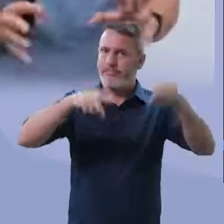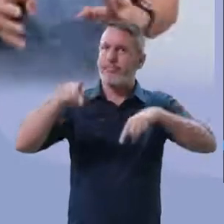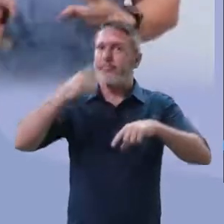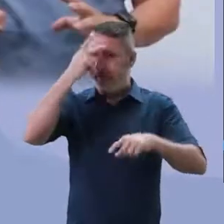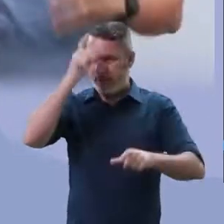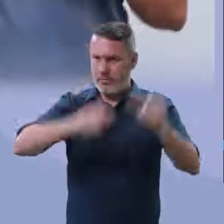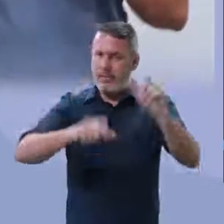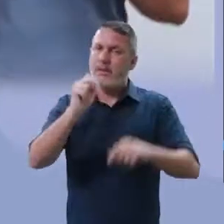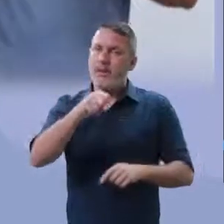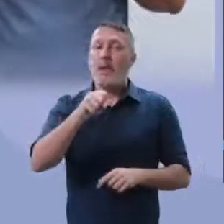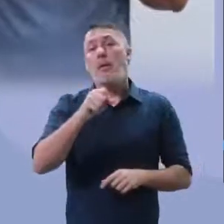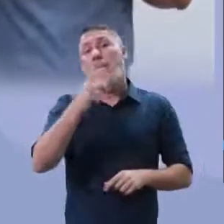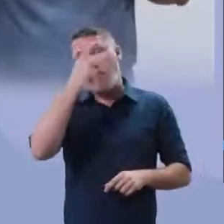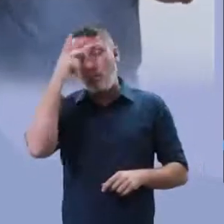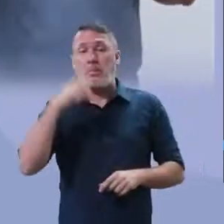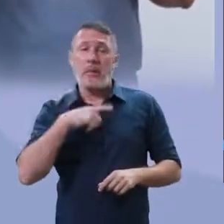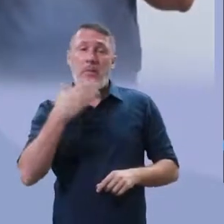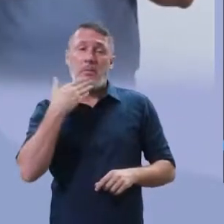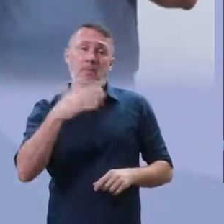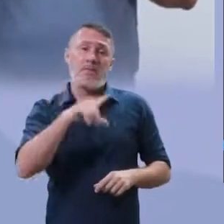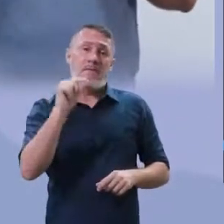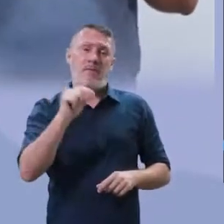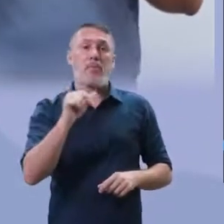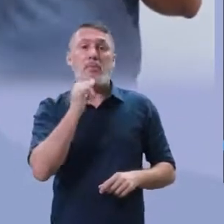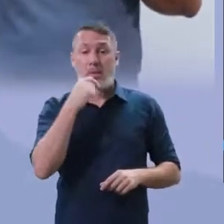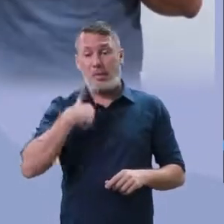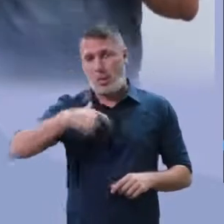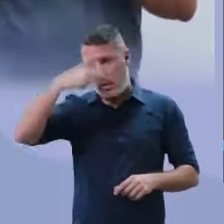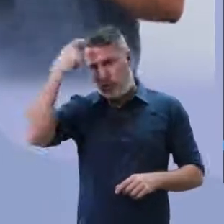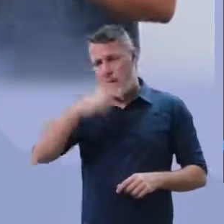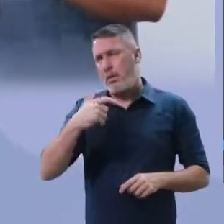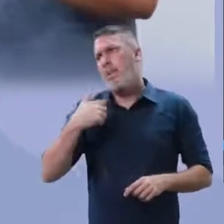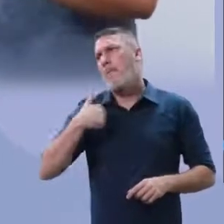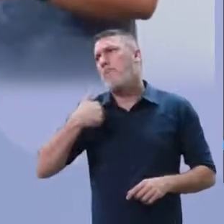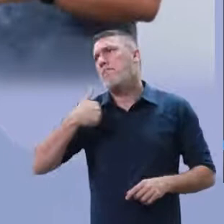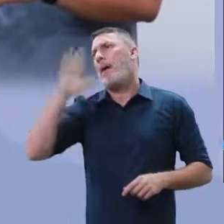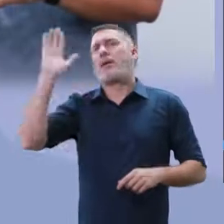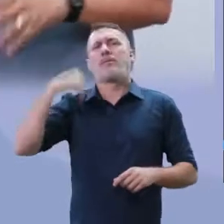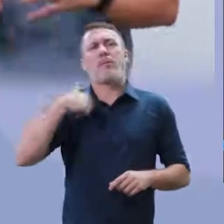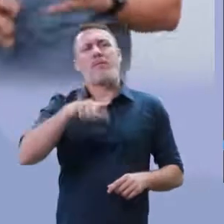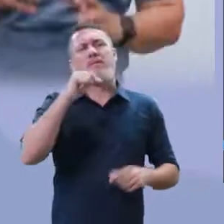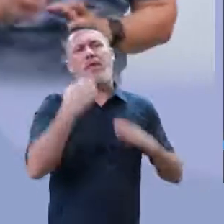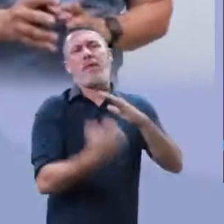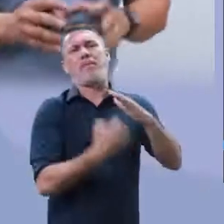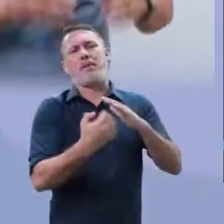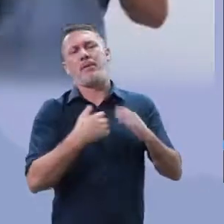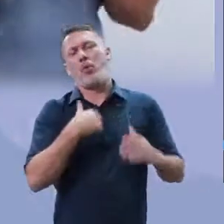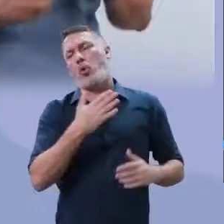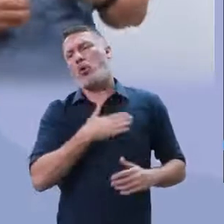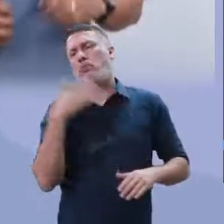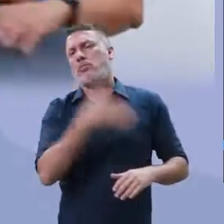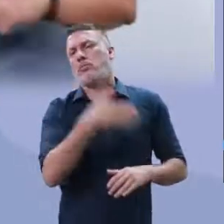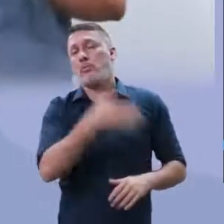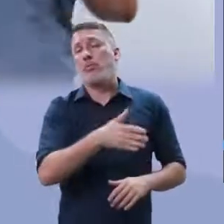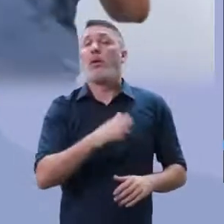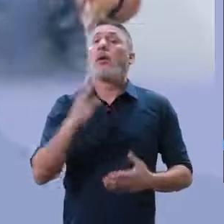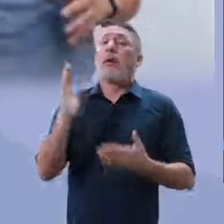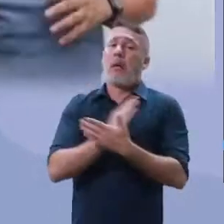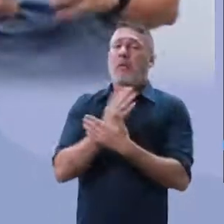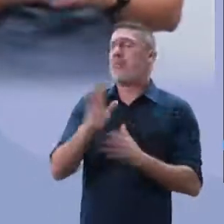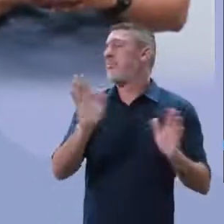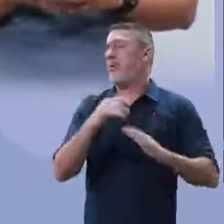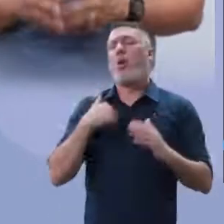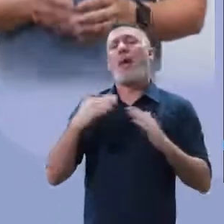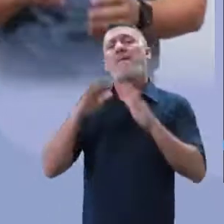Tem gente que prefere, eu particularmente, eu, professor Ué, mil vezes, estar dentro de uma empresa. Mas outros não. Eu, em casa, consigo